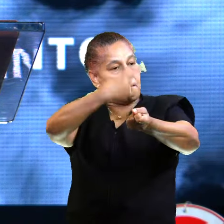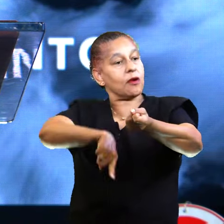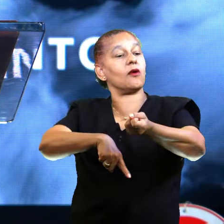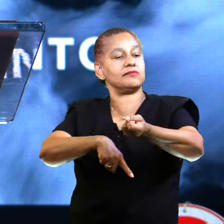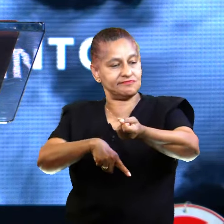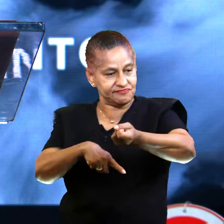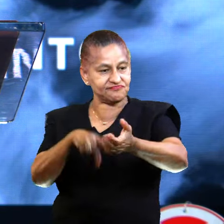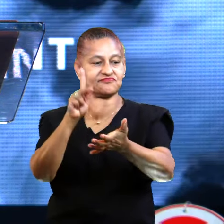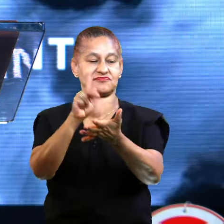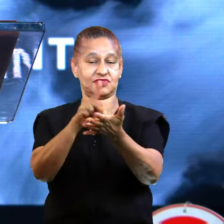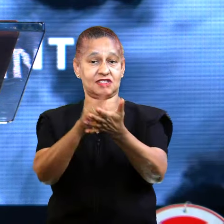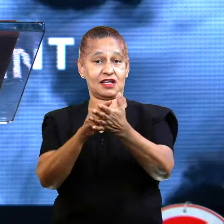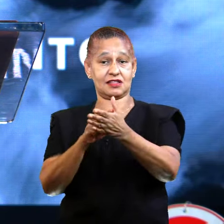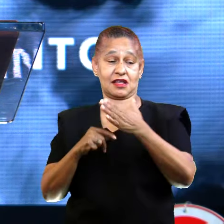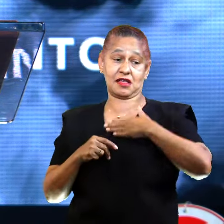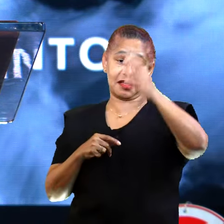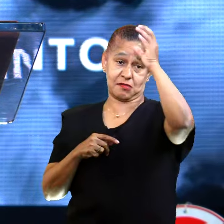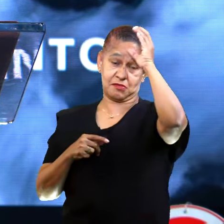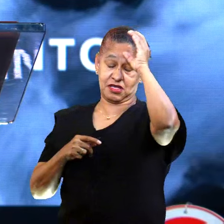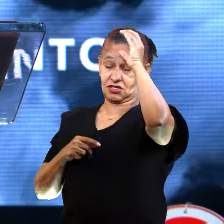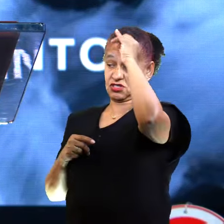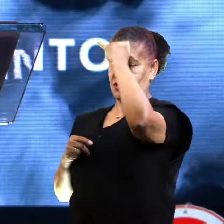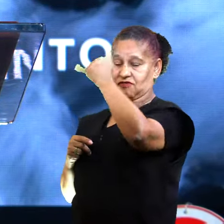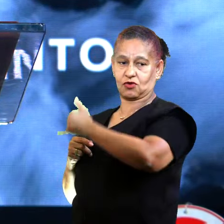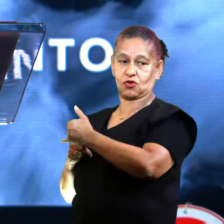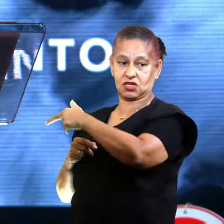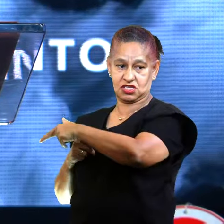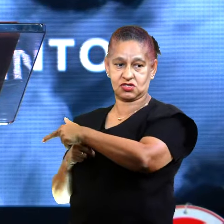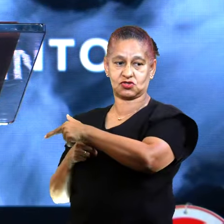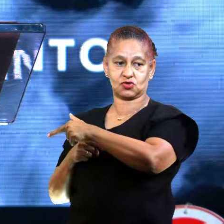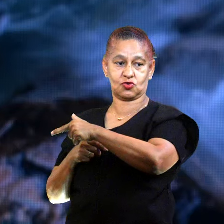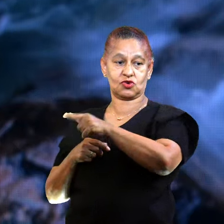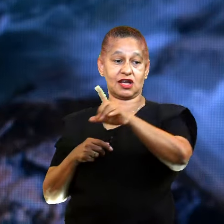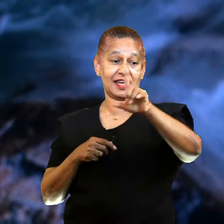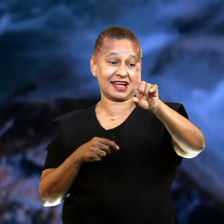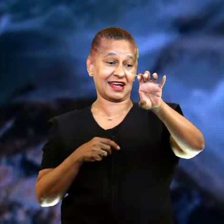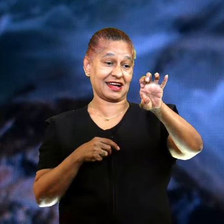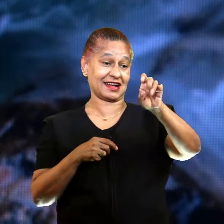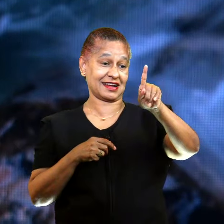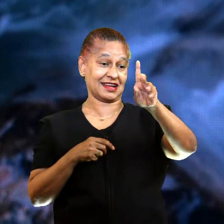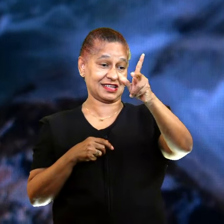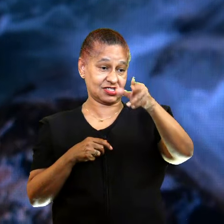Aí minha tia disse para mim, isso daí é legião. Eu falei, ah, tá.